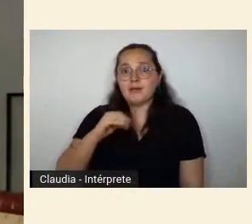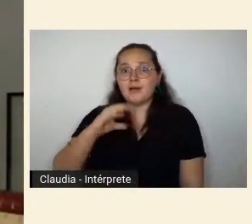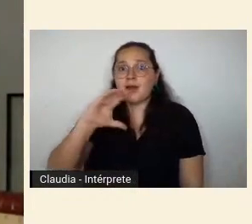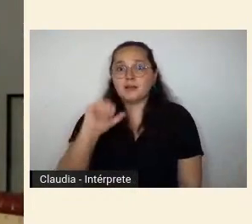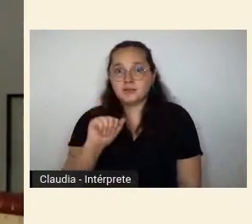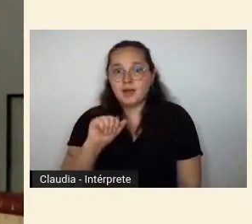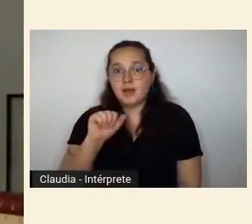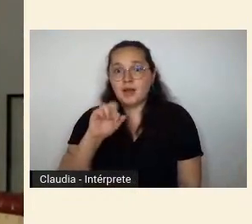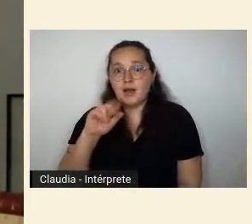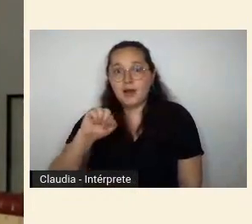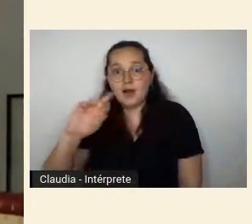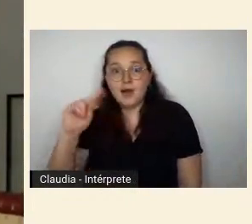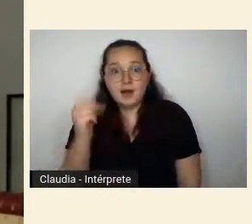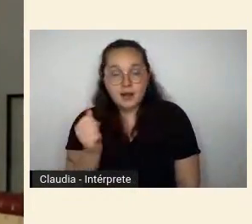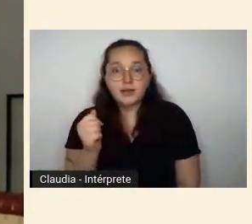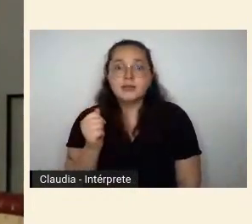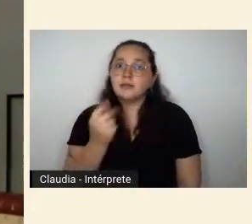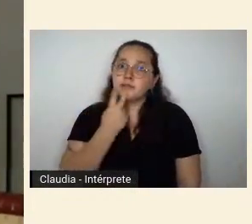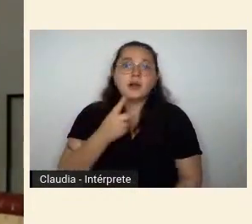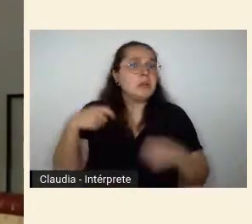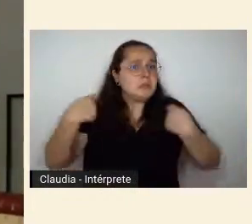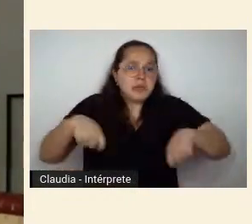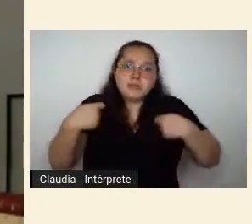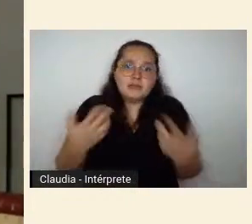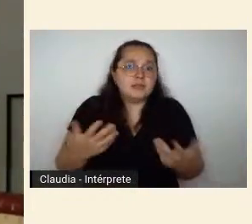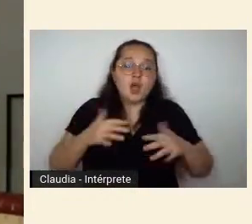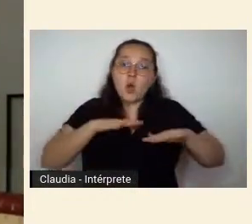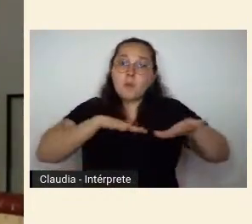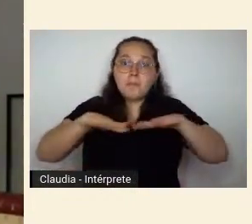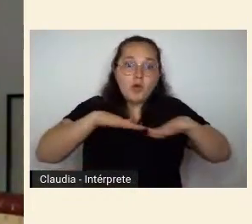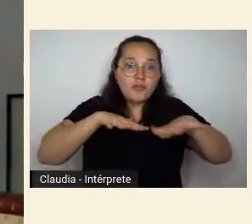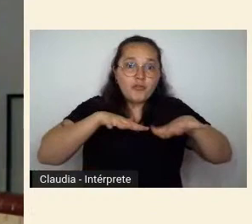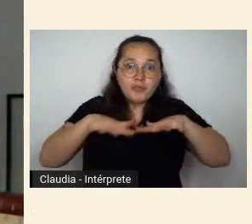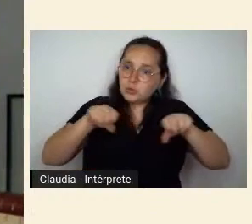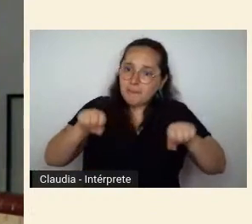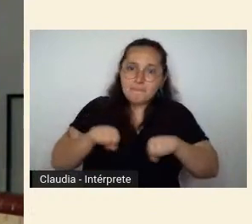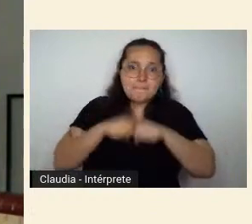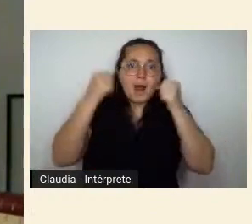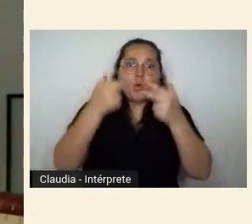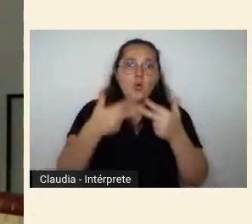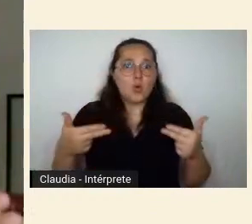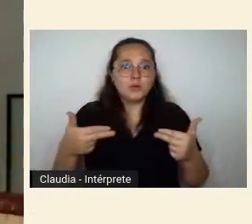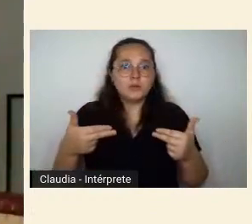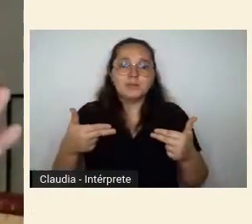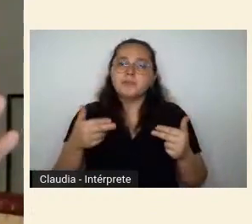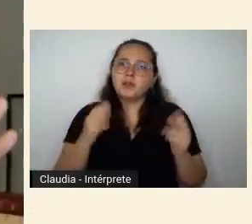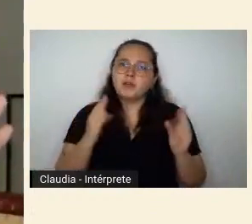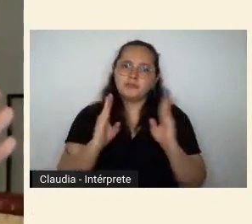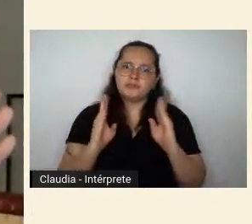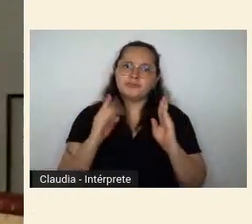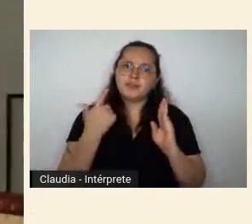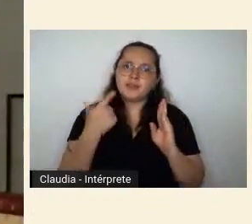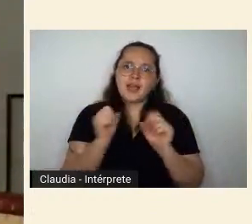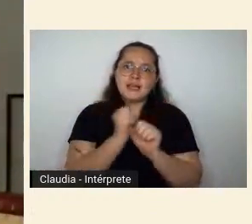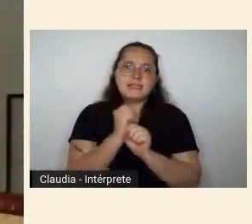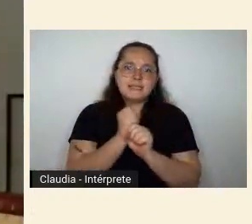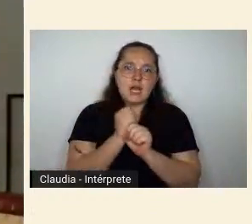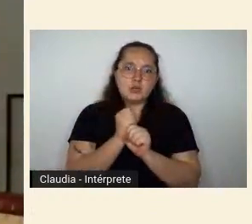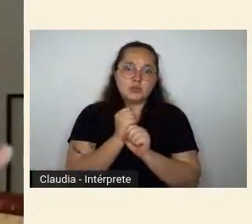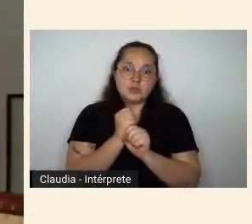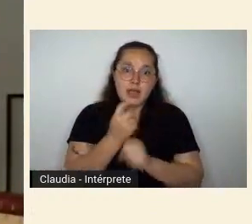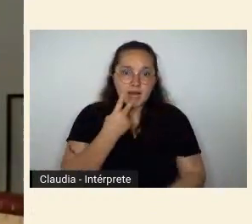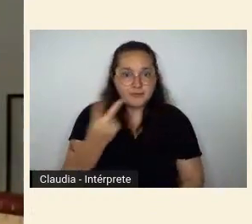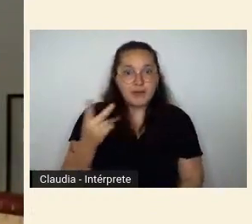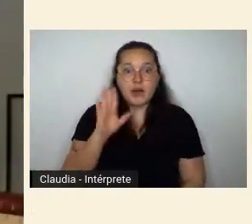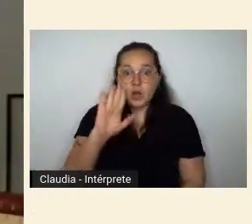e defende o caráter de ruptura do movimento situando numa breve duração de 10 anos para Mário basicamente o modernismo ocorrido na